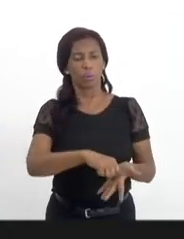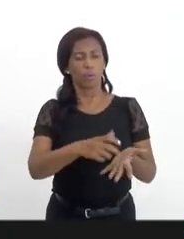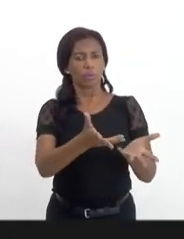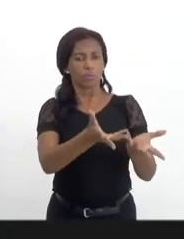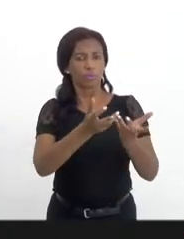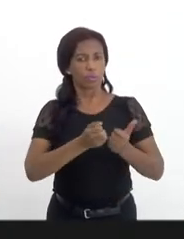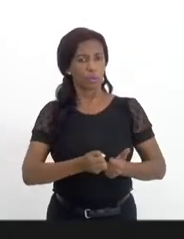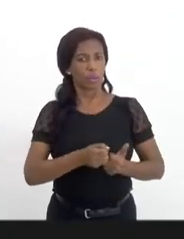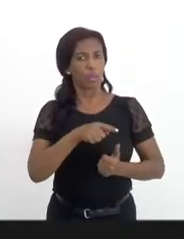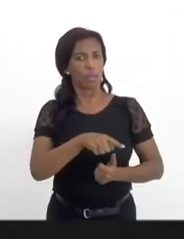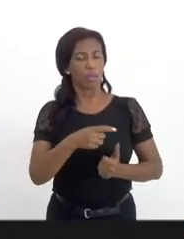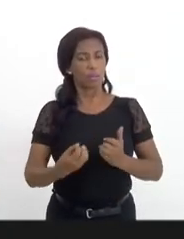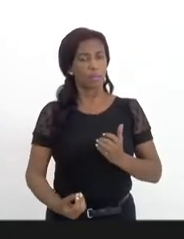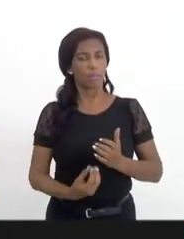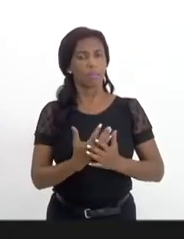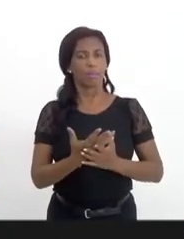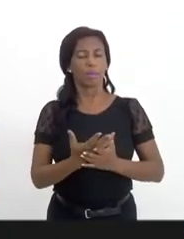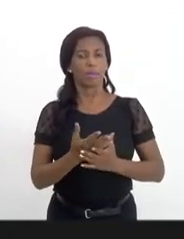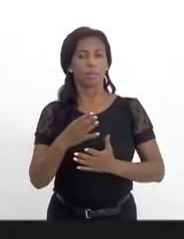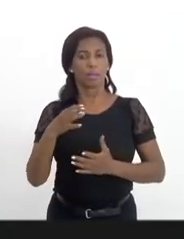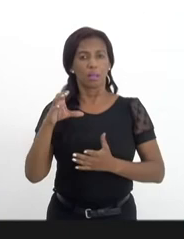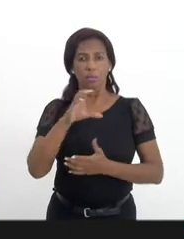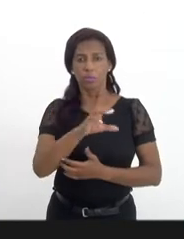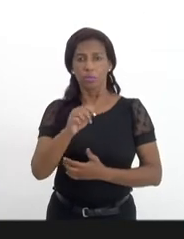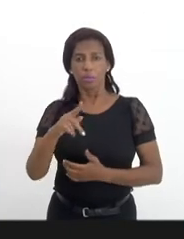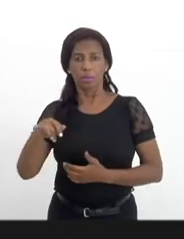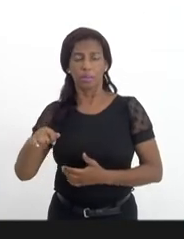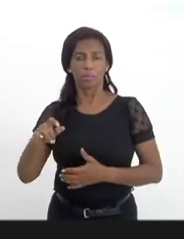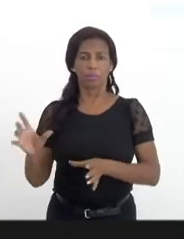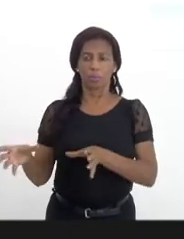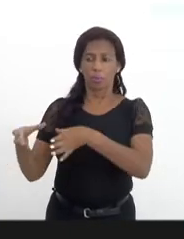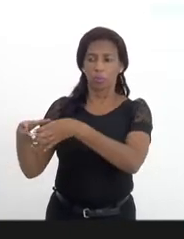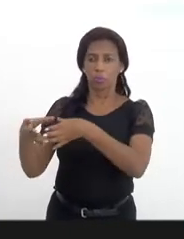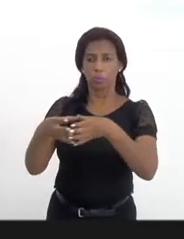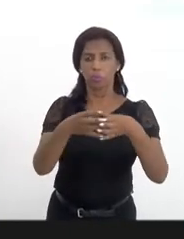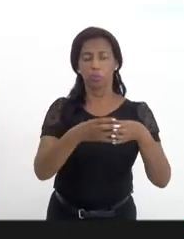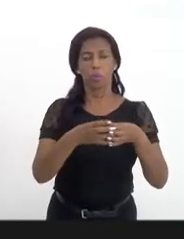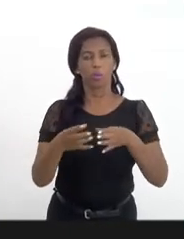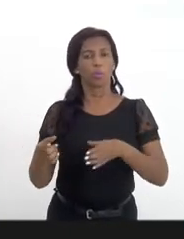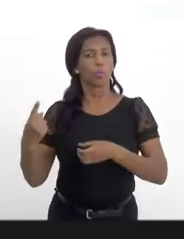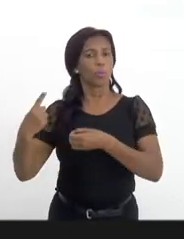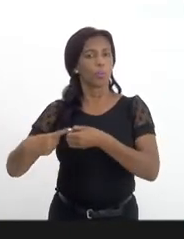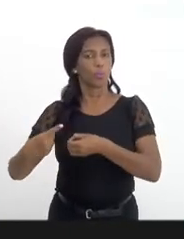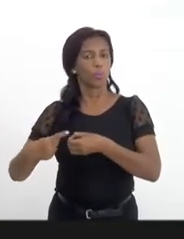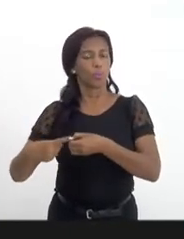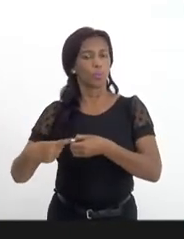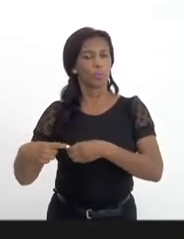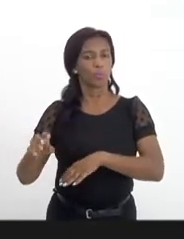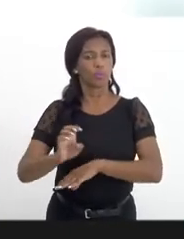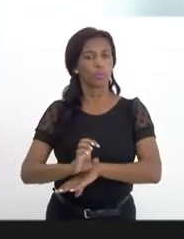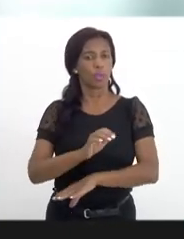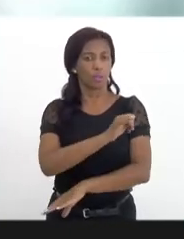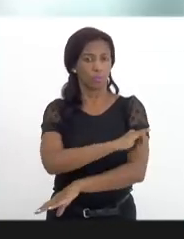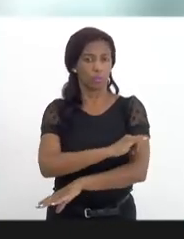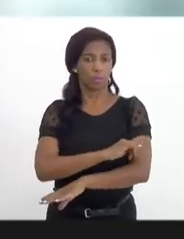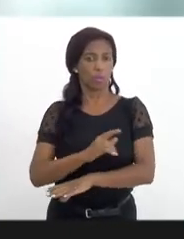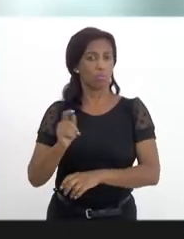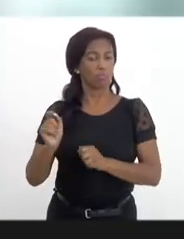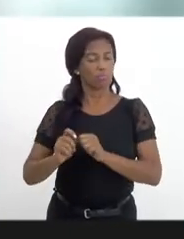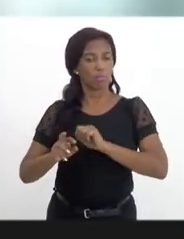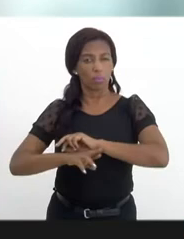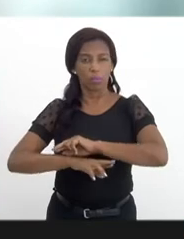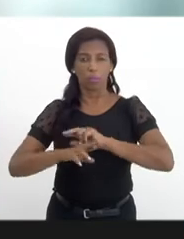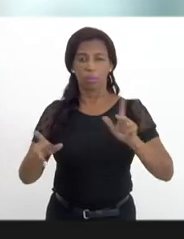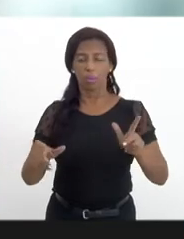que ela seja implantada nas CAPs dos municípios do Estado do Rio de Janeiro, isso vai fazer uma enorme diferença, então eu